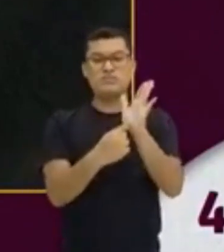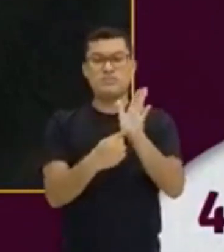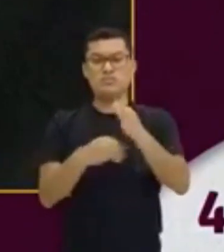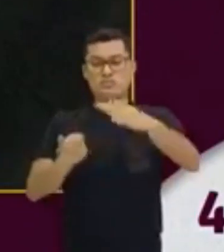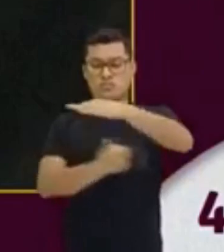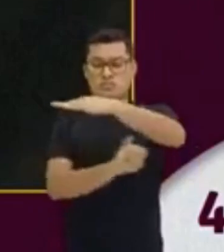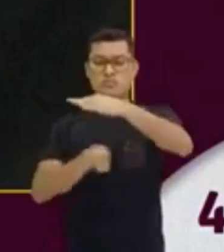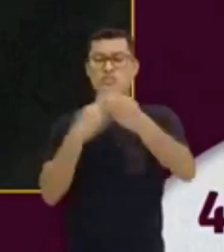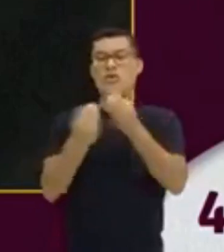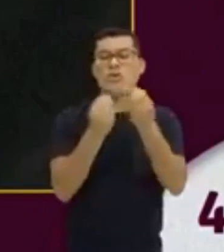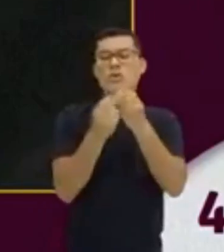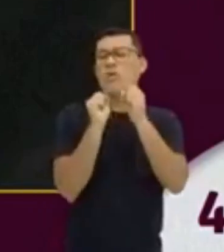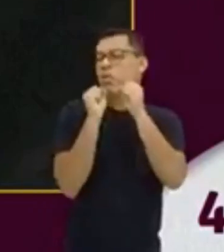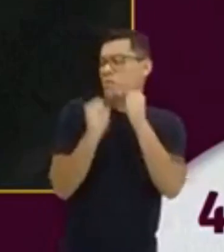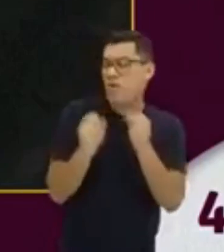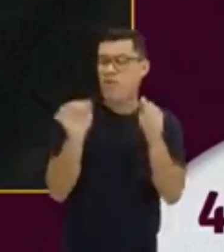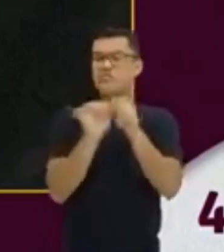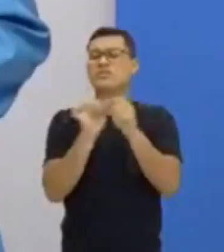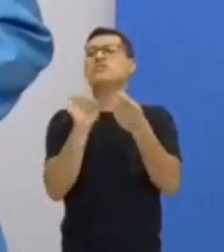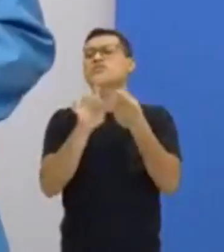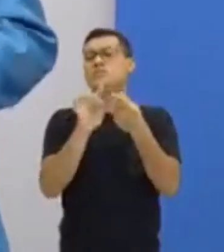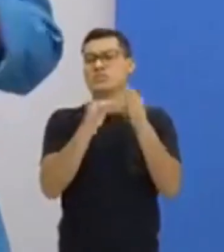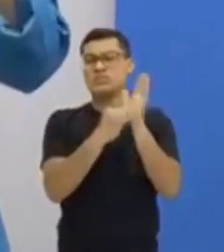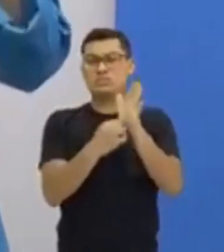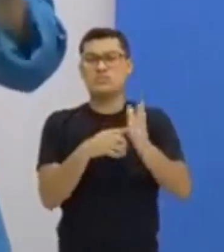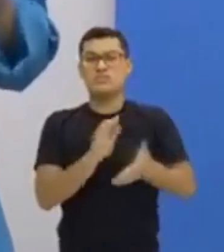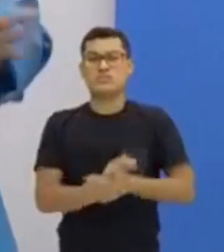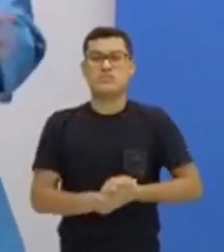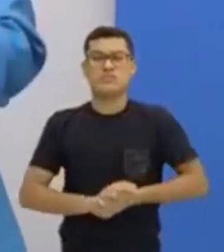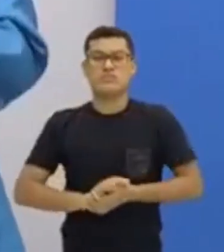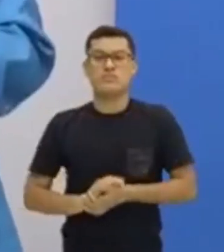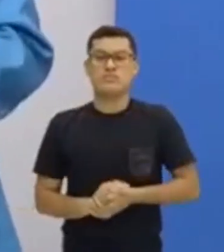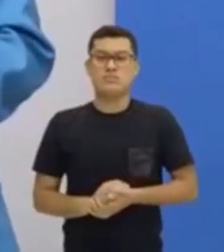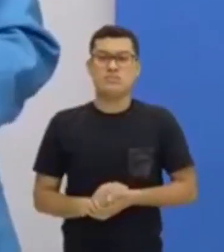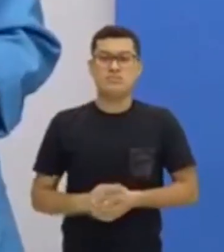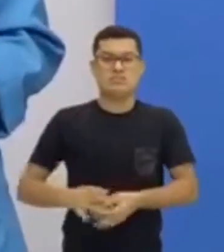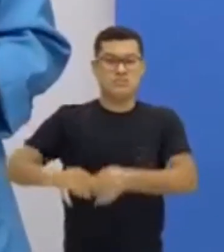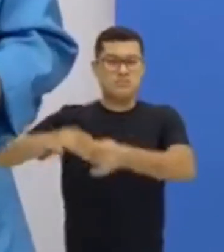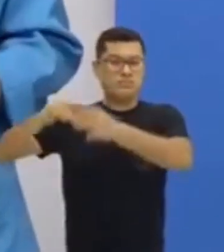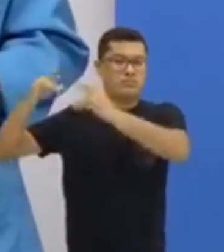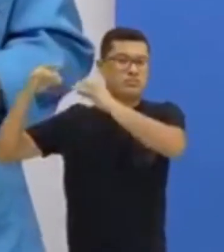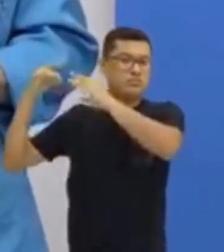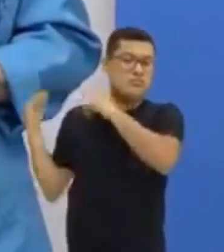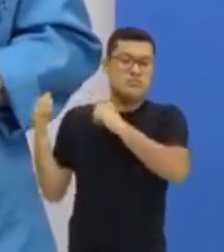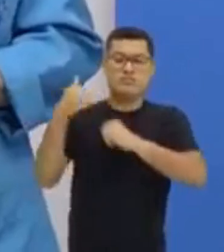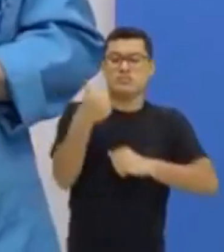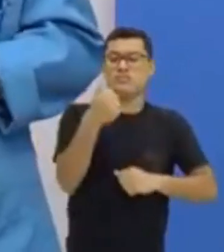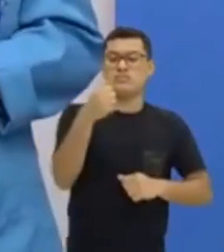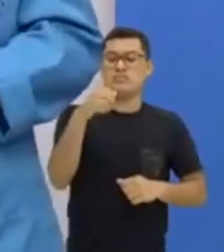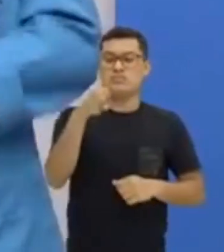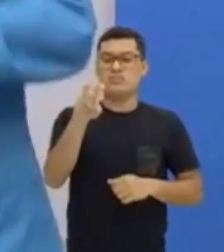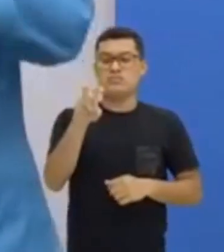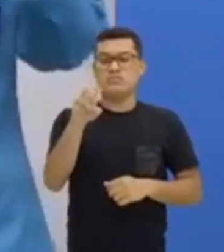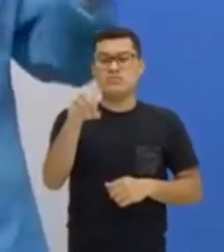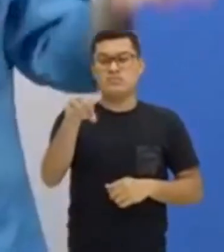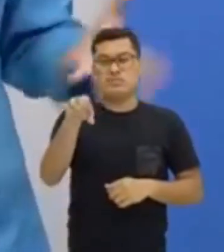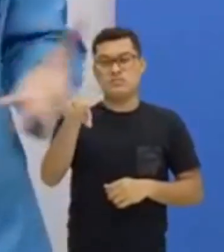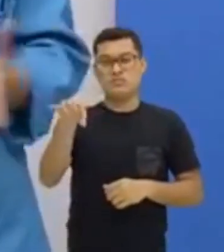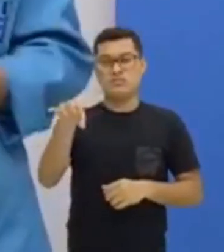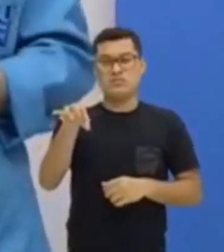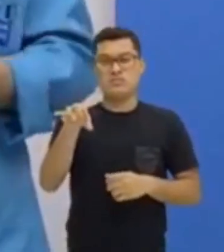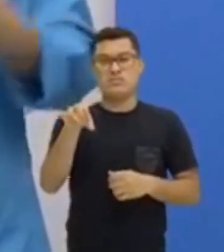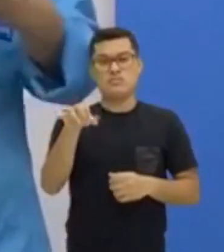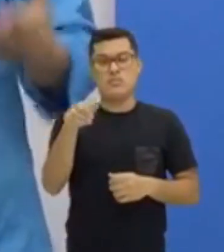Como você pode fazer isso também? Ele é datado, esse período, essa frase é de 1599 a